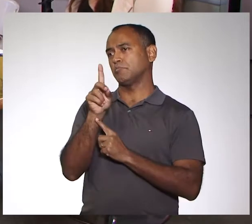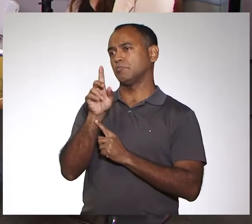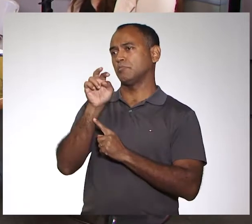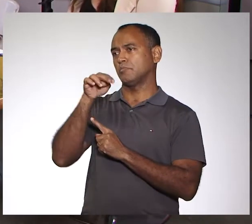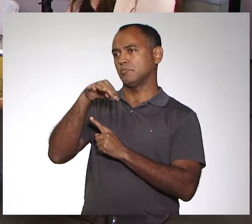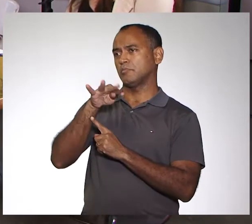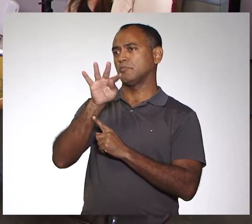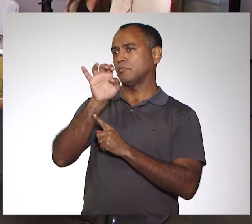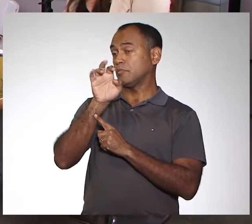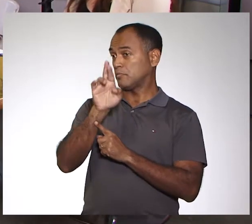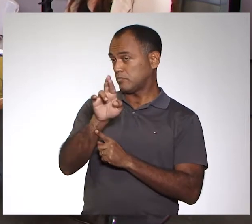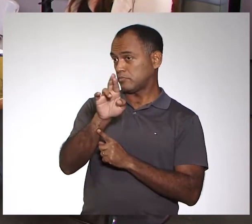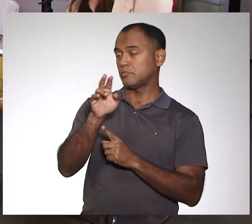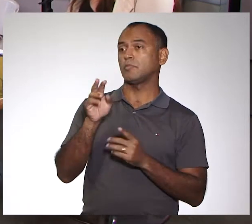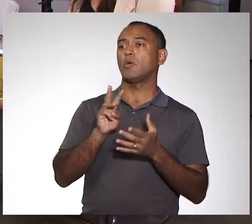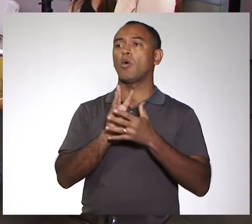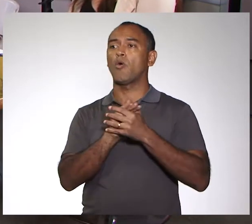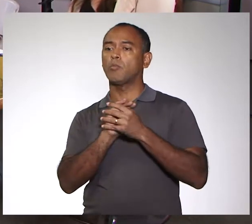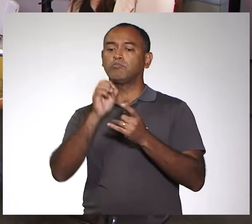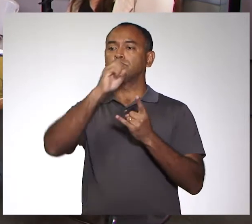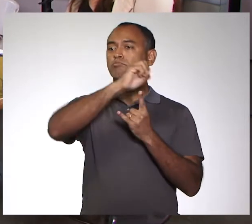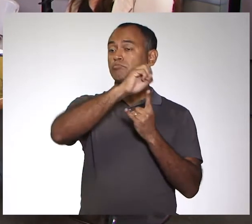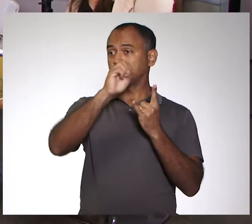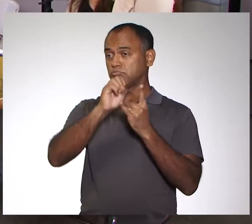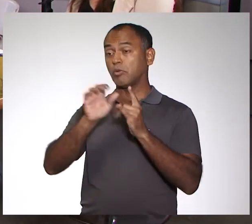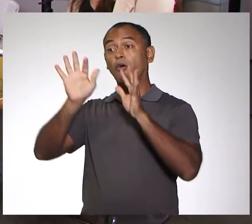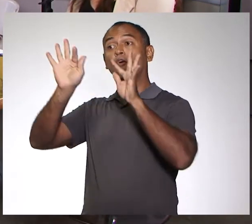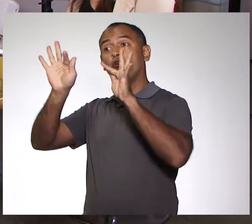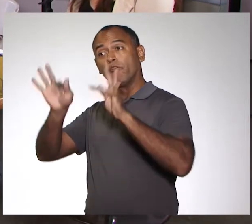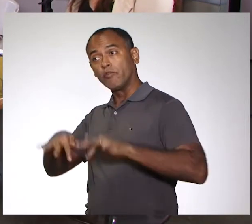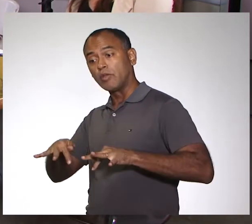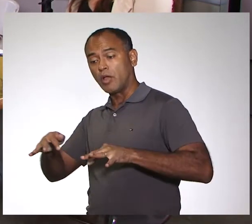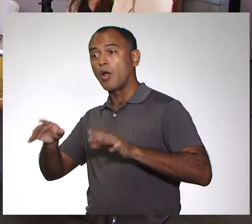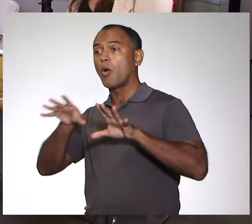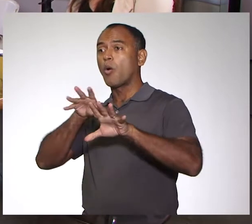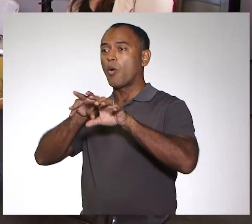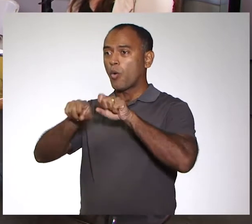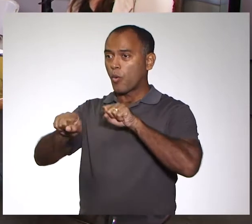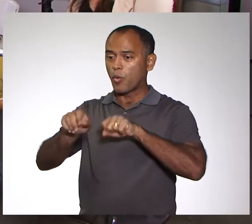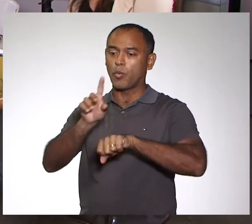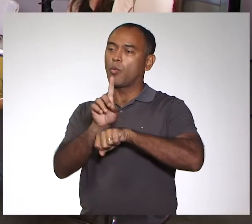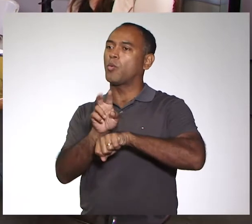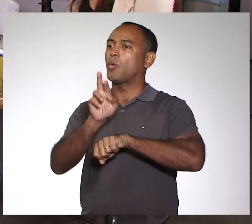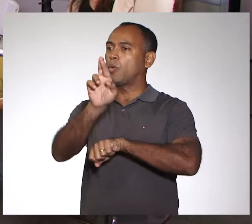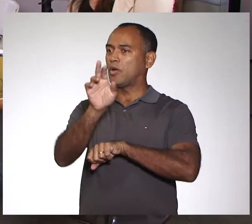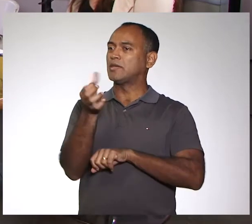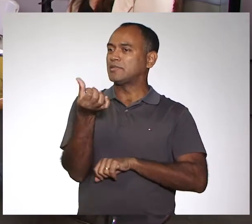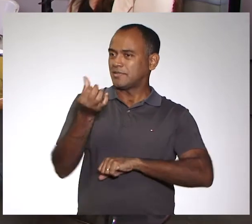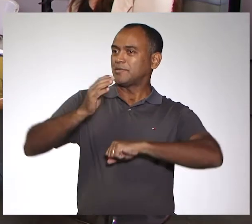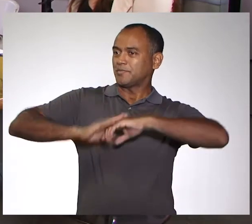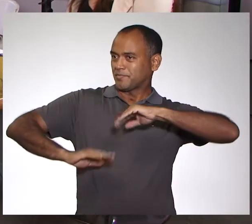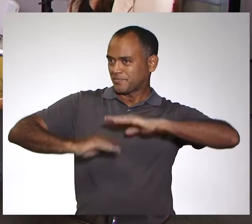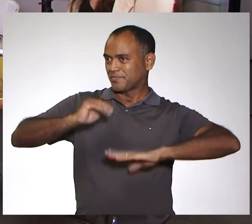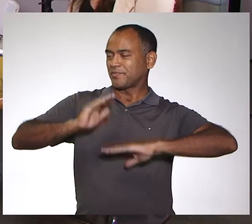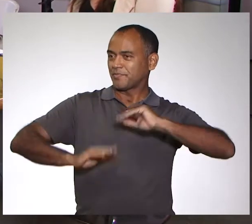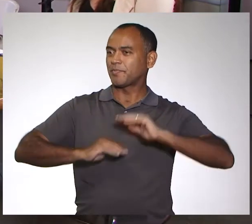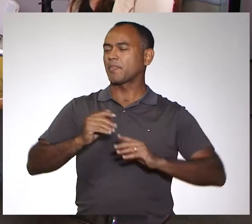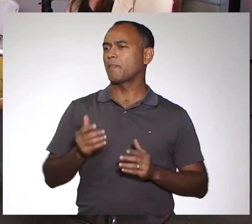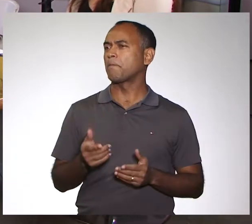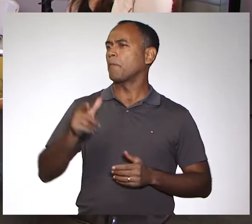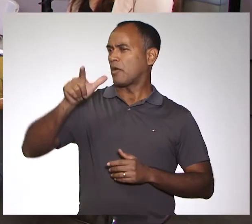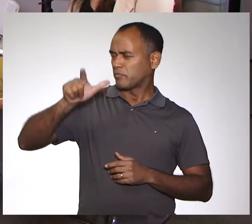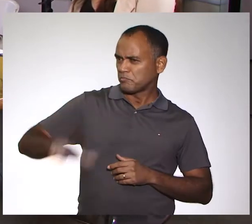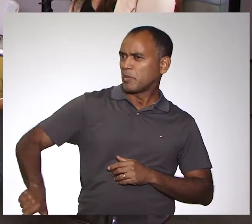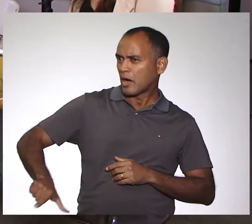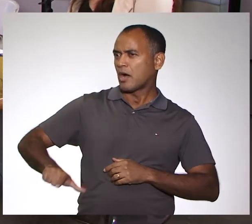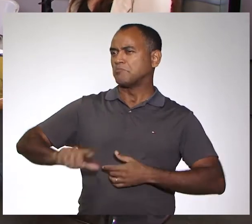Dinter entre a UFRR e a Fiocruz encerrou com a conclusão desses doutoramentos, desses seis profissionais. Mas tem outras